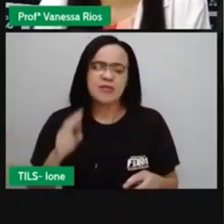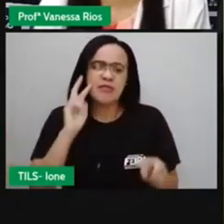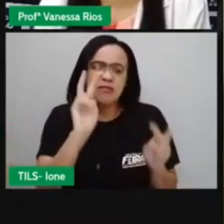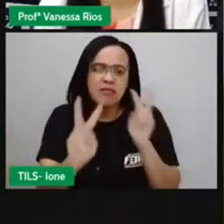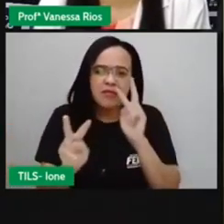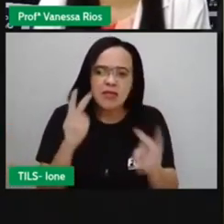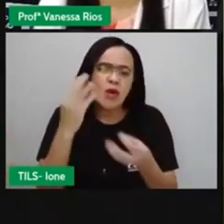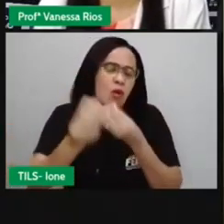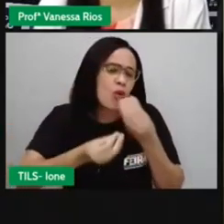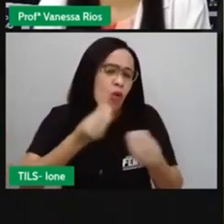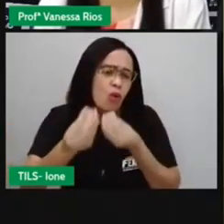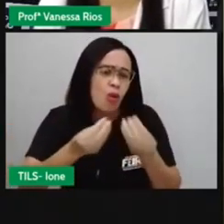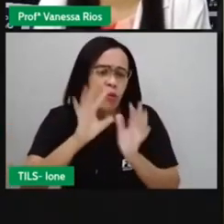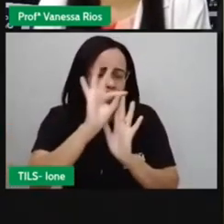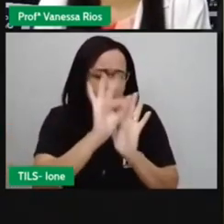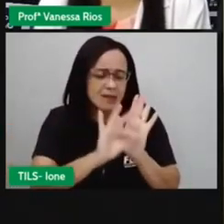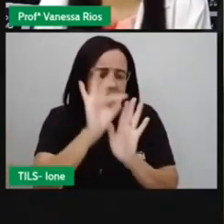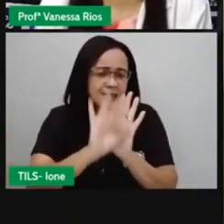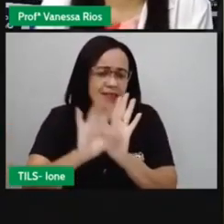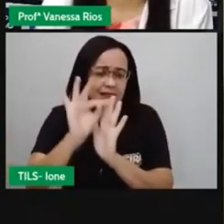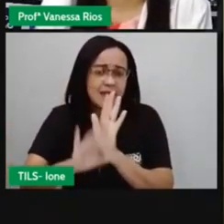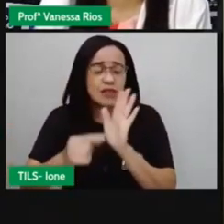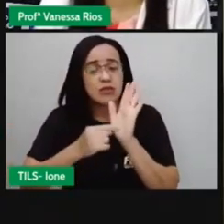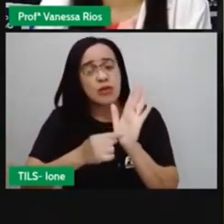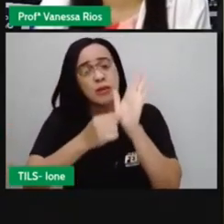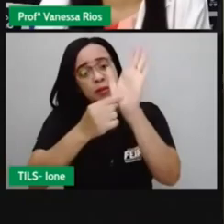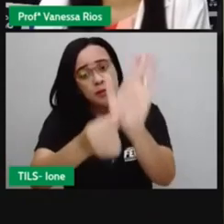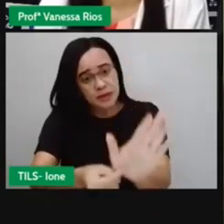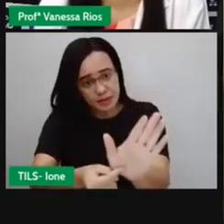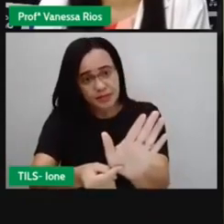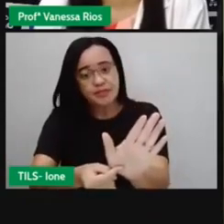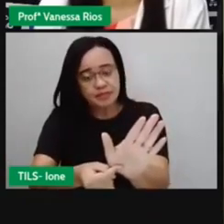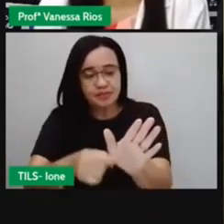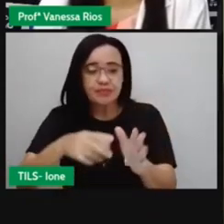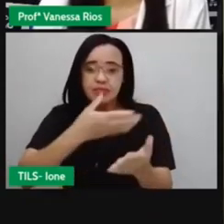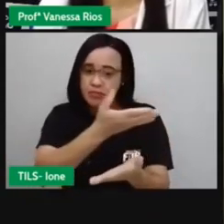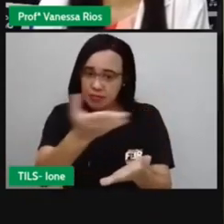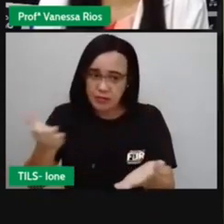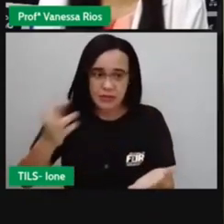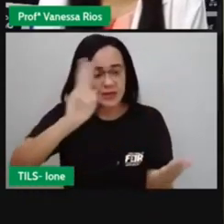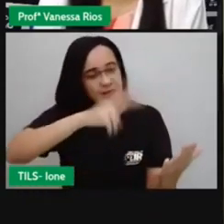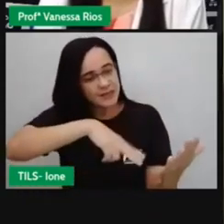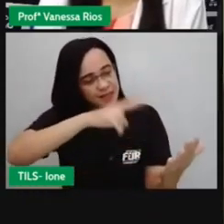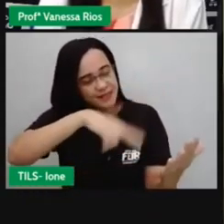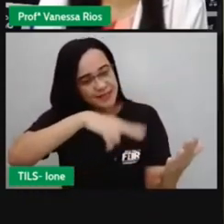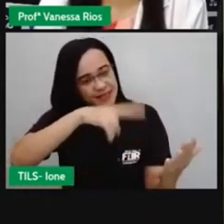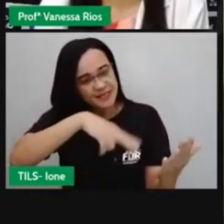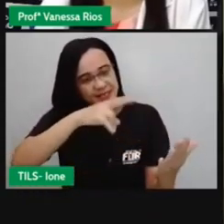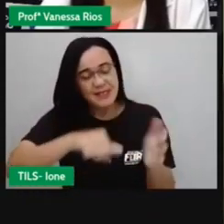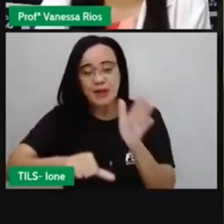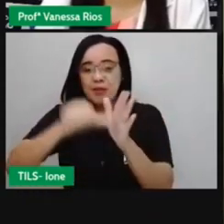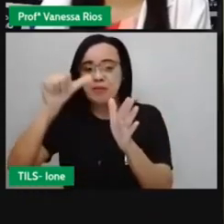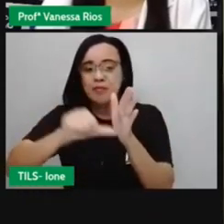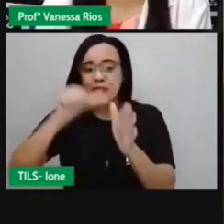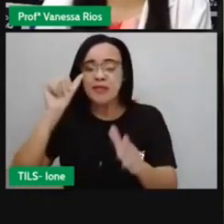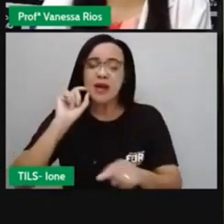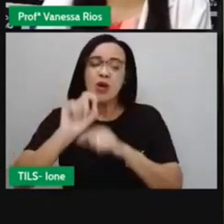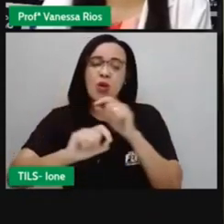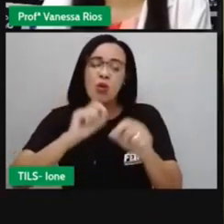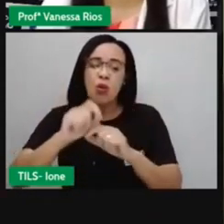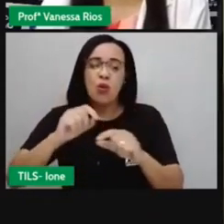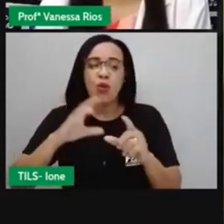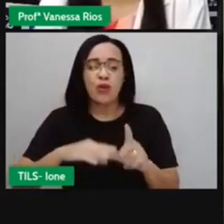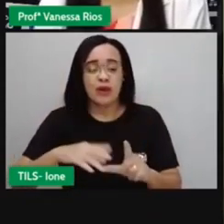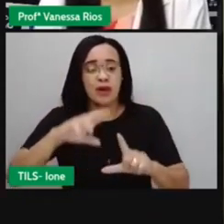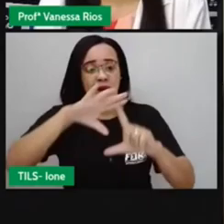Como é que esses textos, eles são apresentados a nós leitores. Então, o primeiro cartun, a Pró vai fazer a descrição